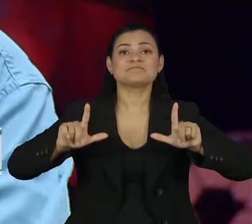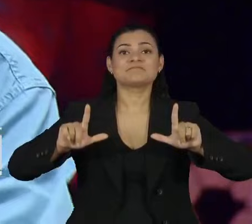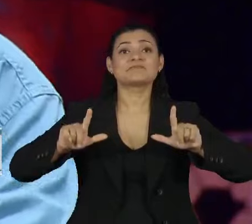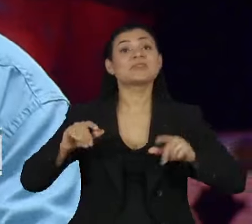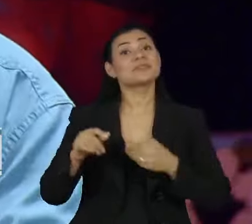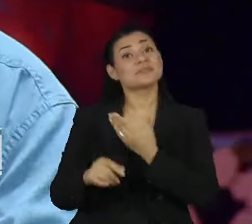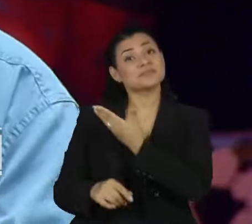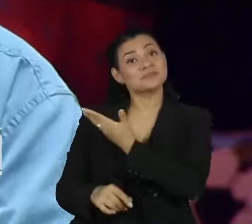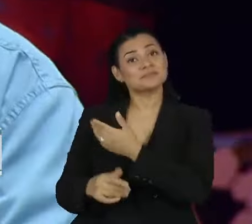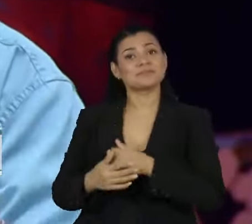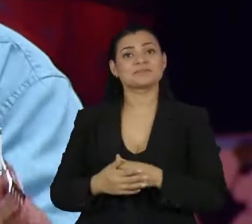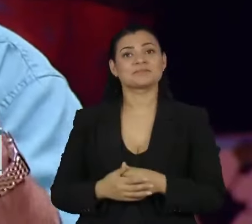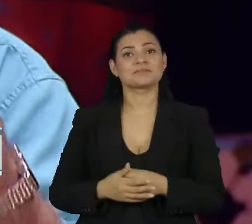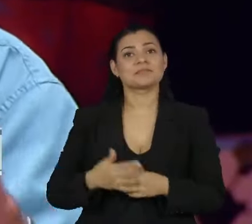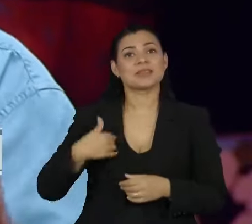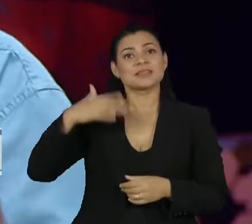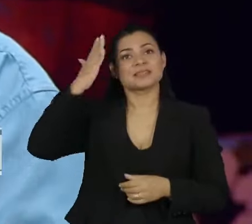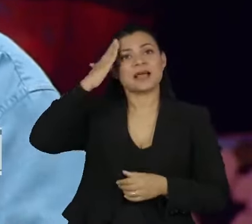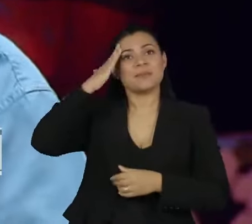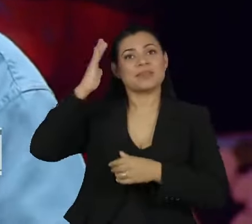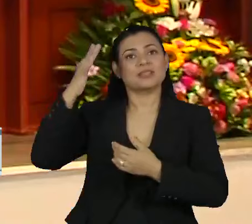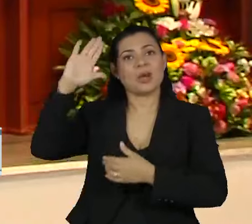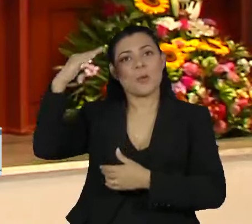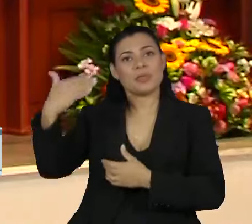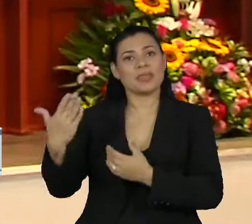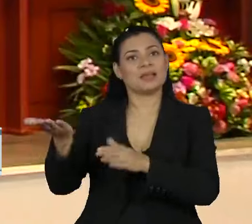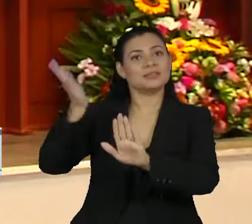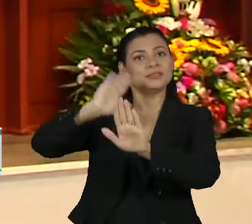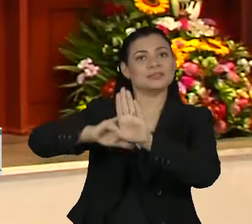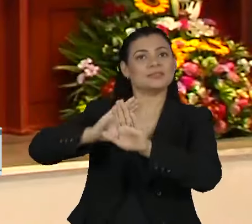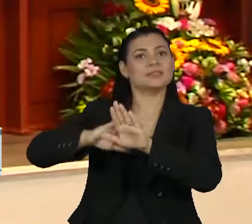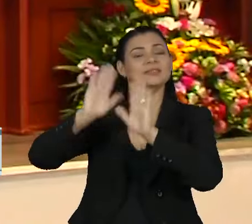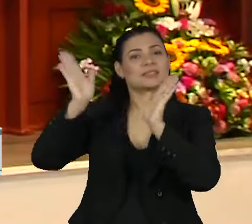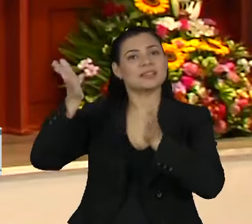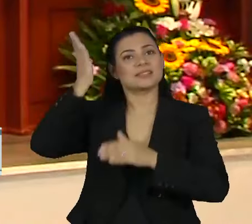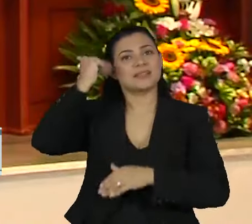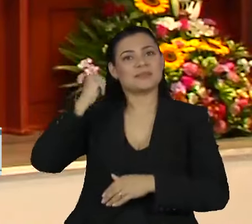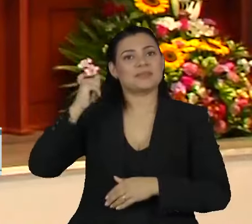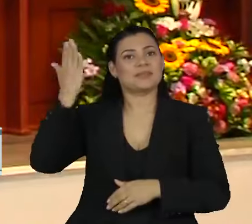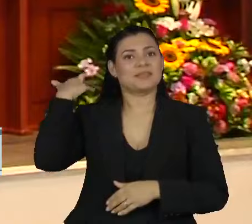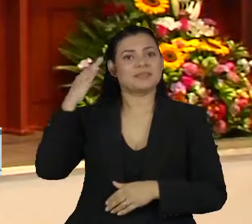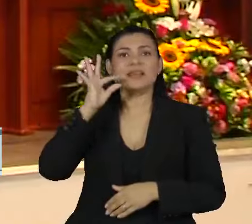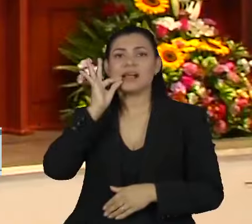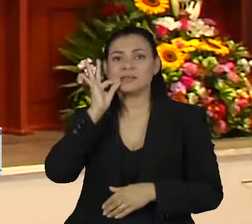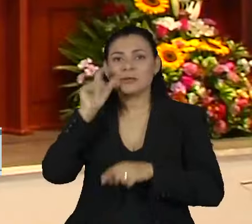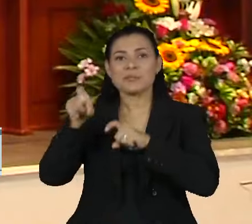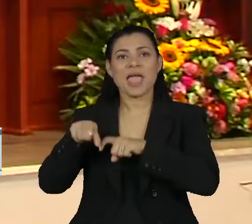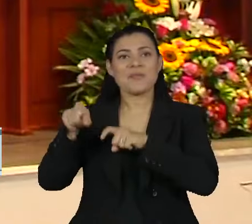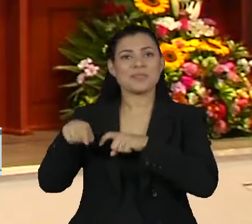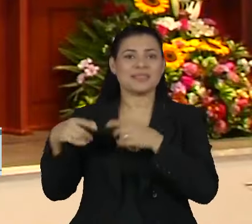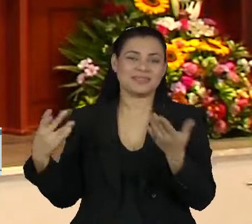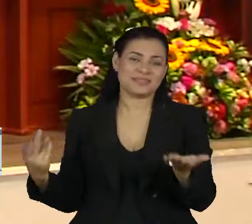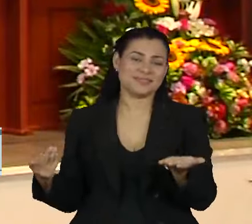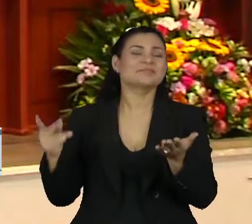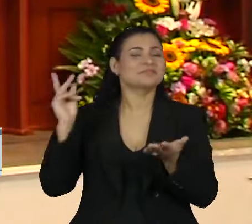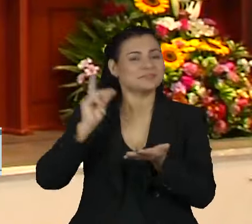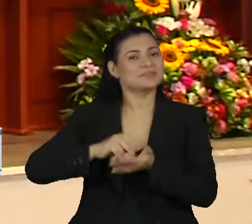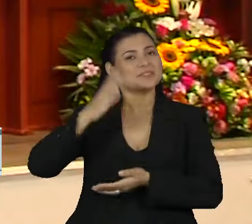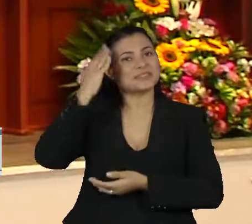Boldrin soube em vida que receberia a homenagem. Então, um caipira doutor, né? É uma